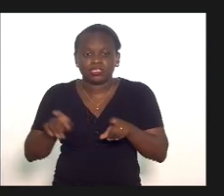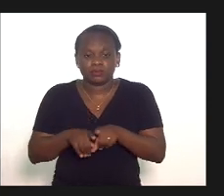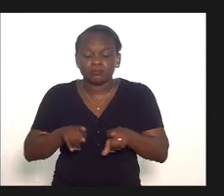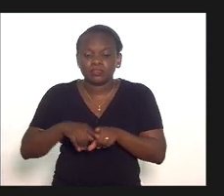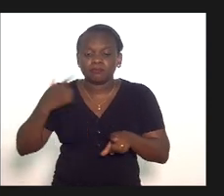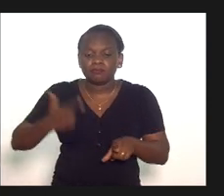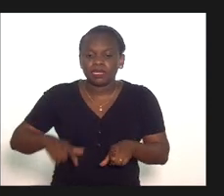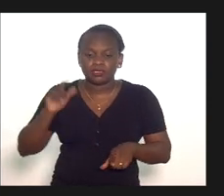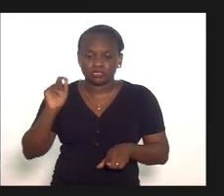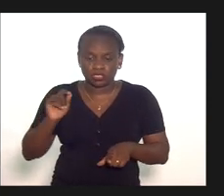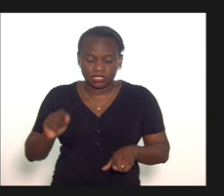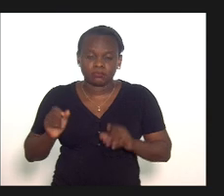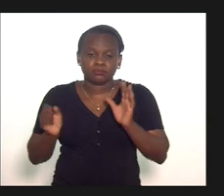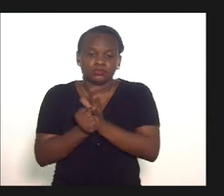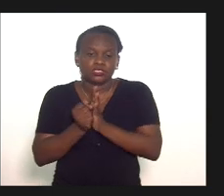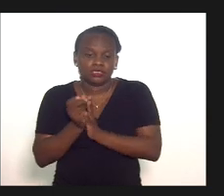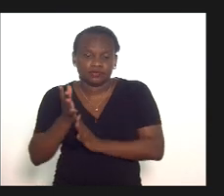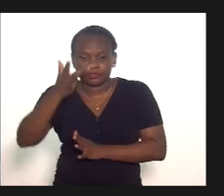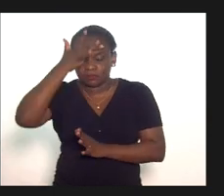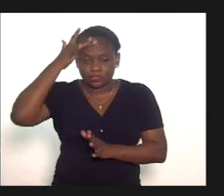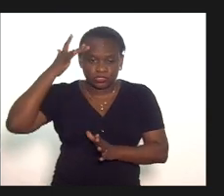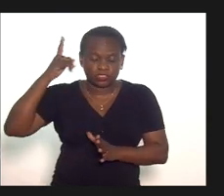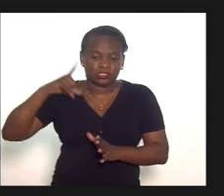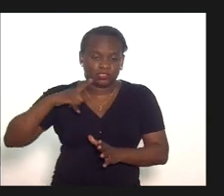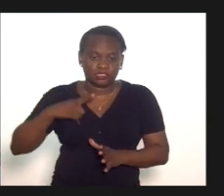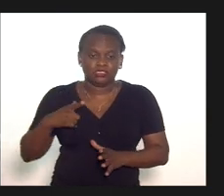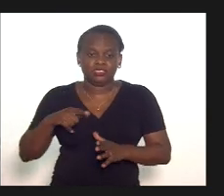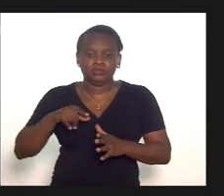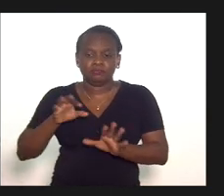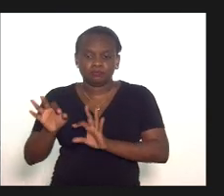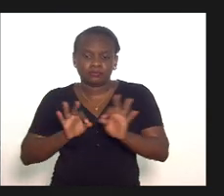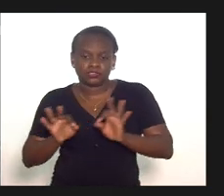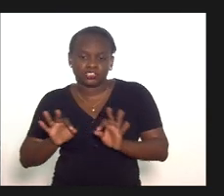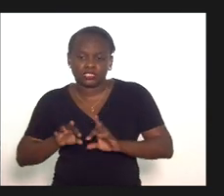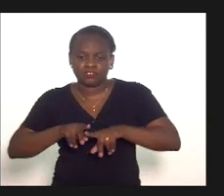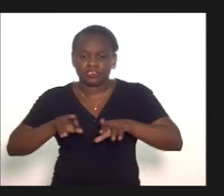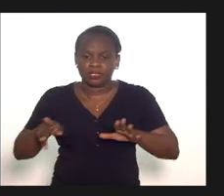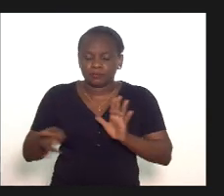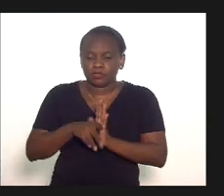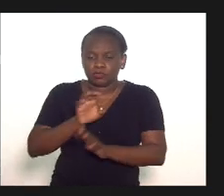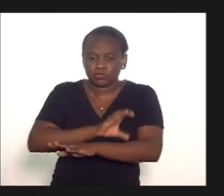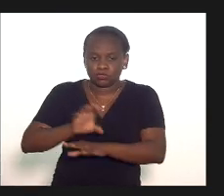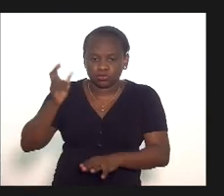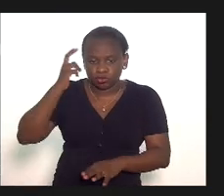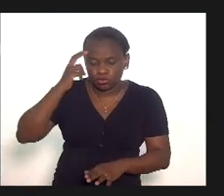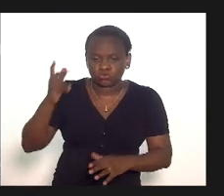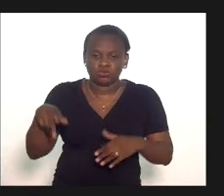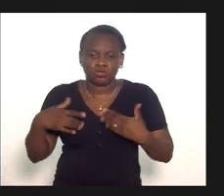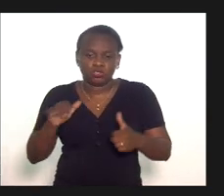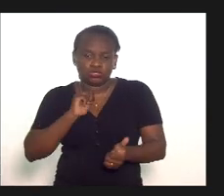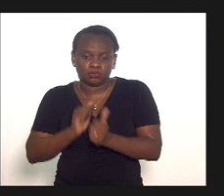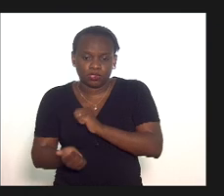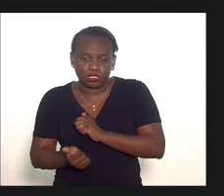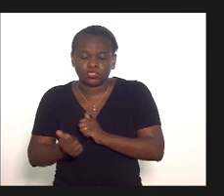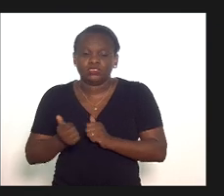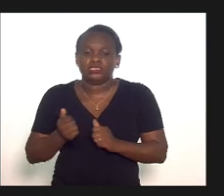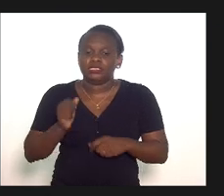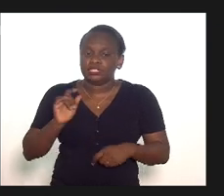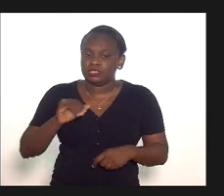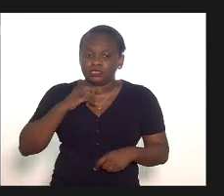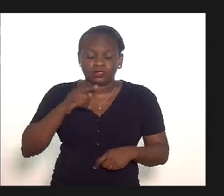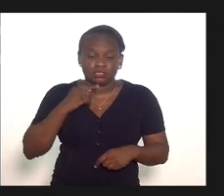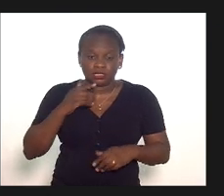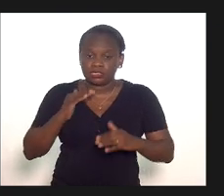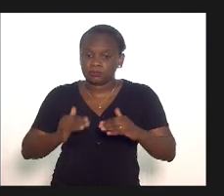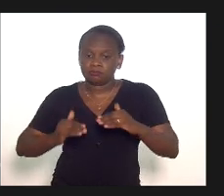que isso muitas das vezes as pessoas envolvidas em determinados projetos tanto de cultura quanto de esporte caso não chegue a